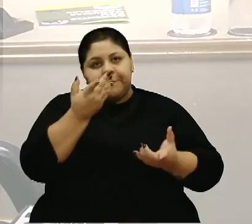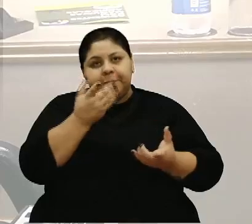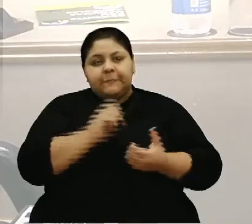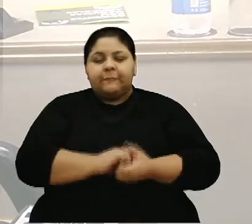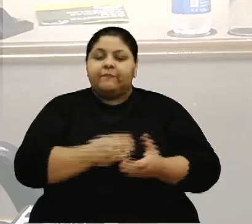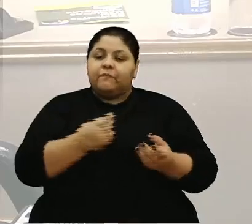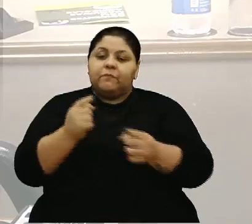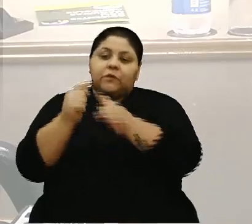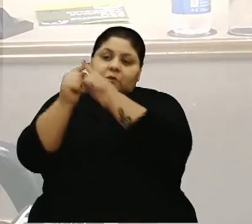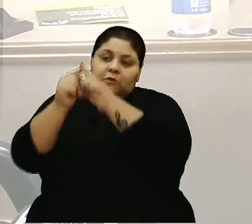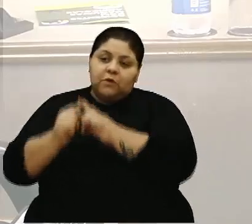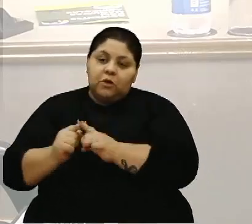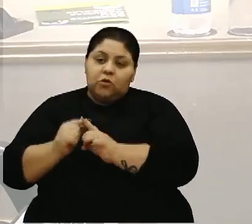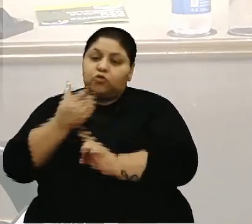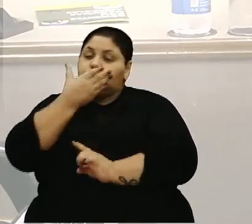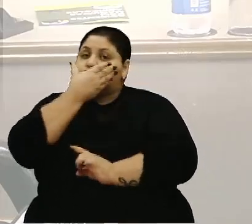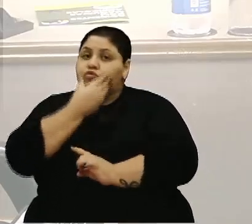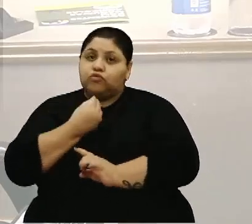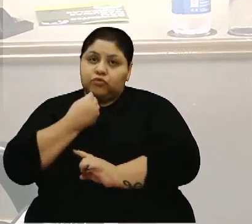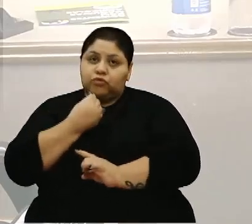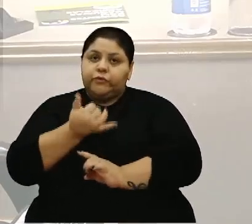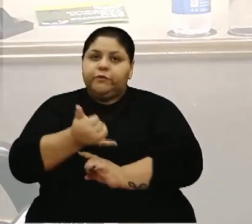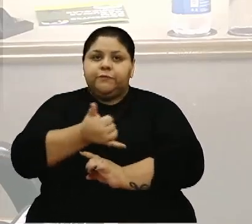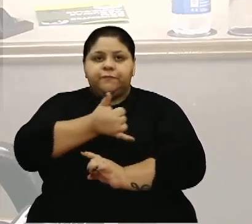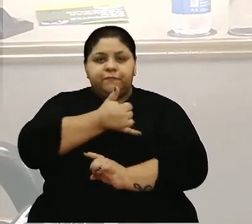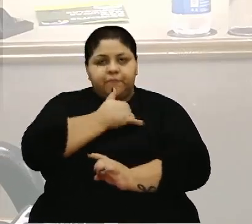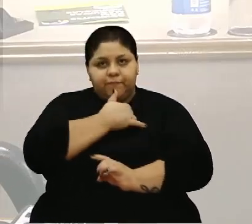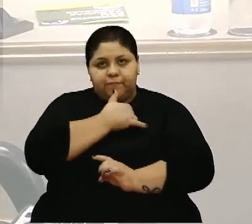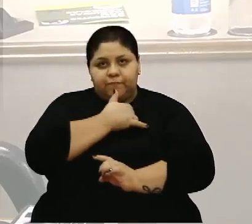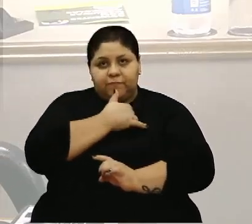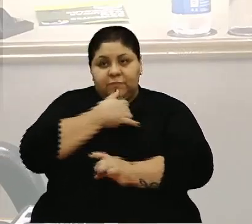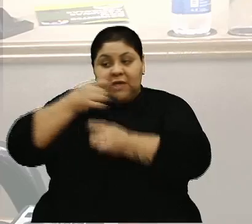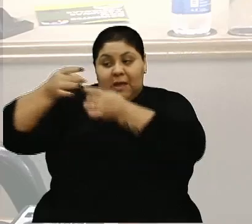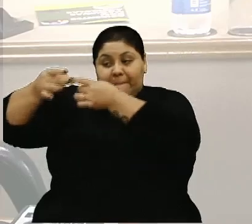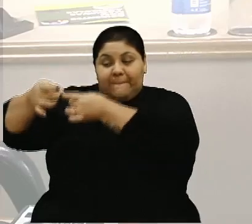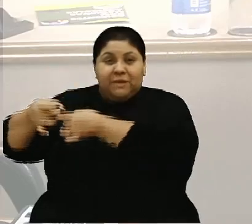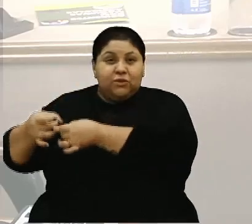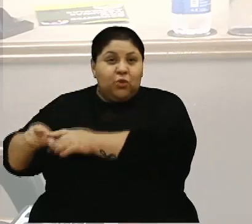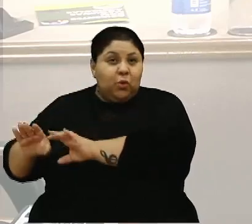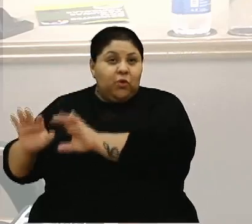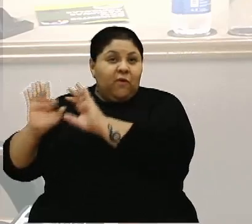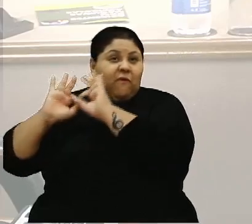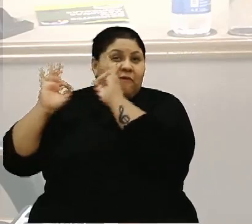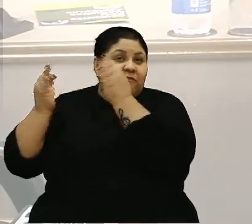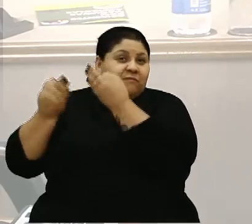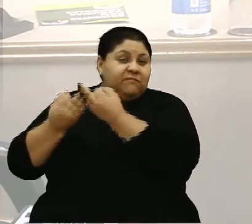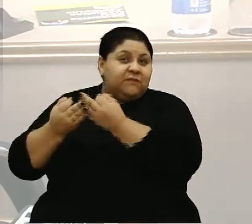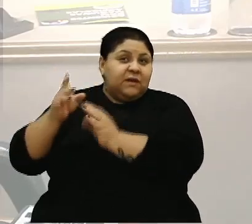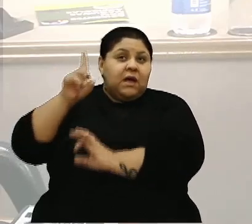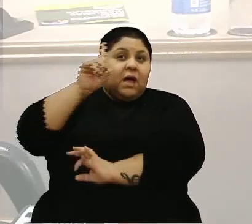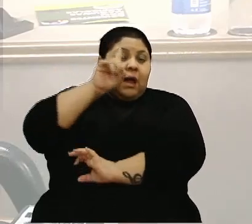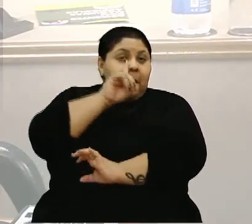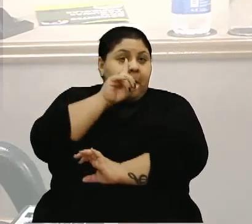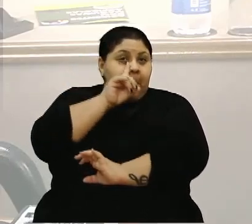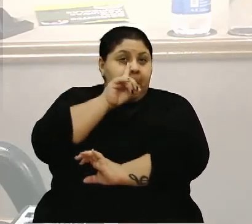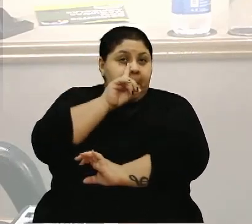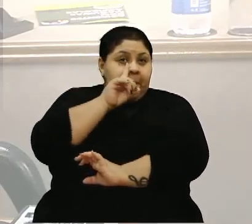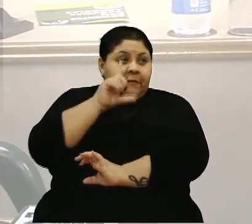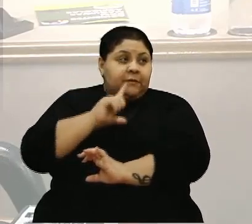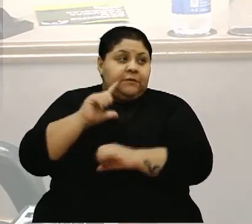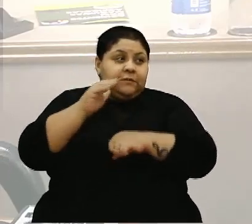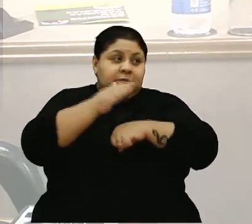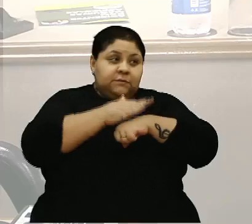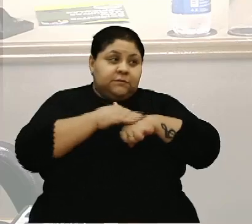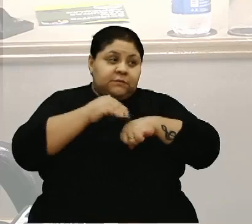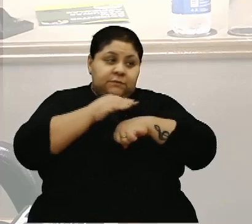muitas vezes, os homens, infelizmente, abandonam a família e deixam a mãe que tem um carinho,